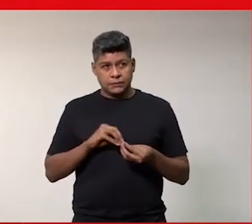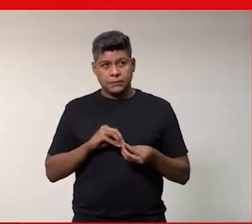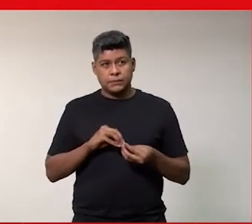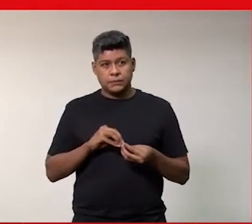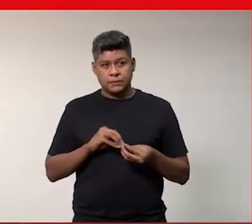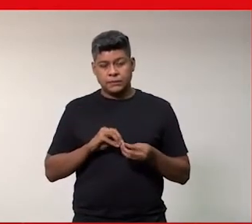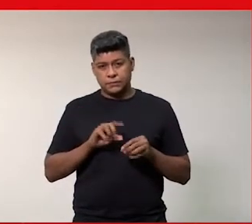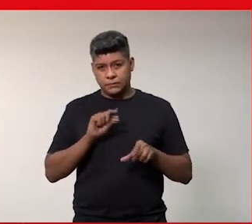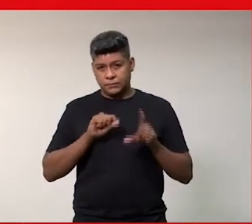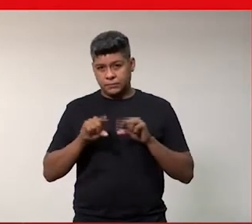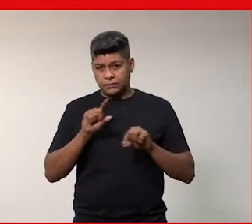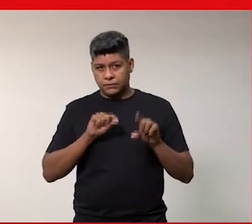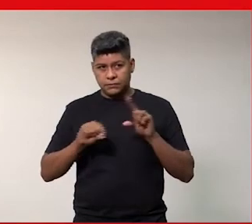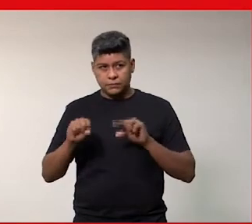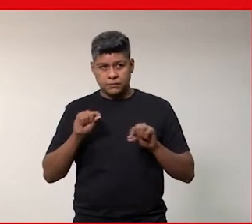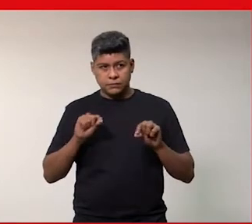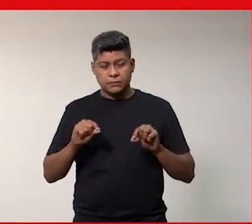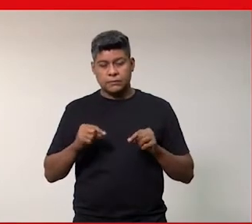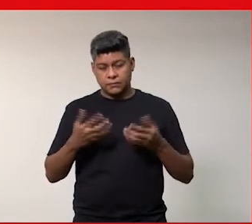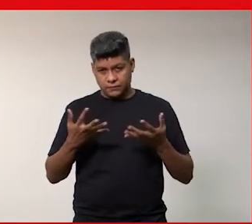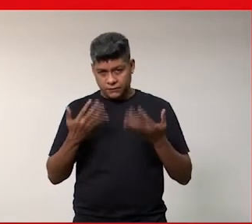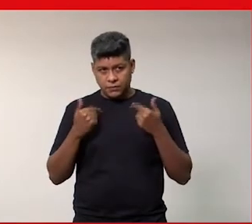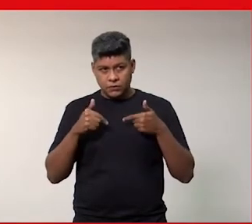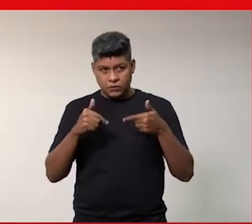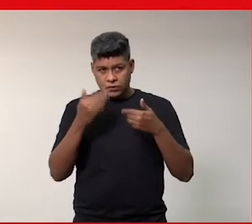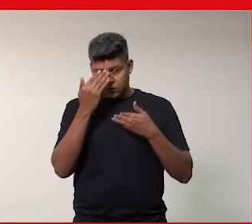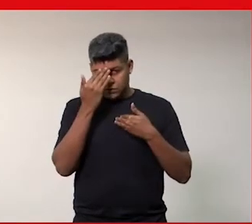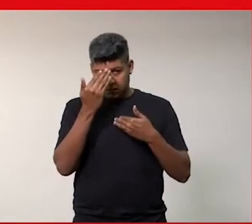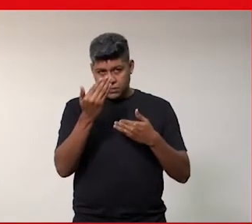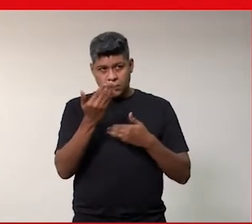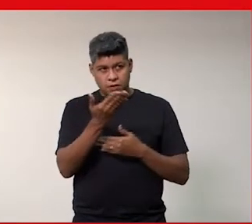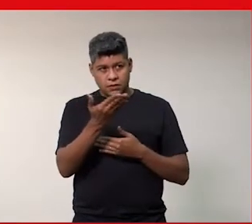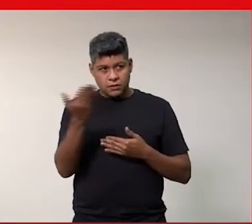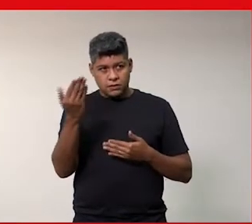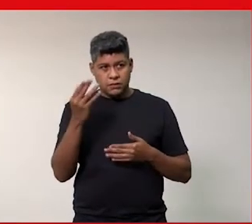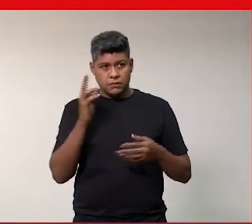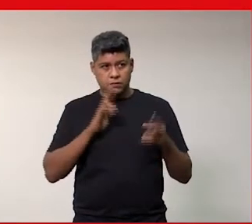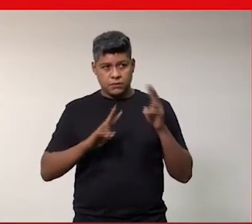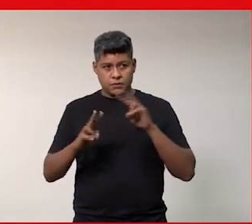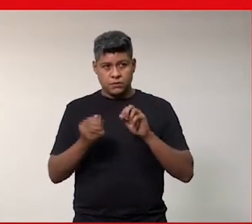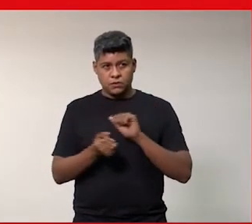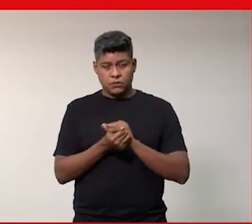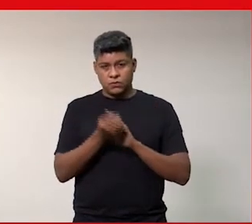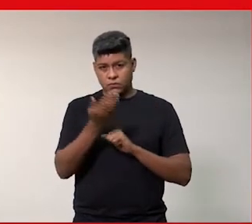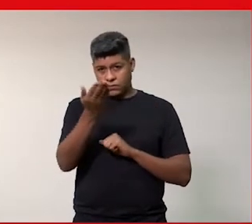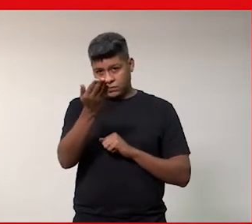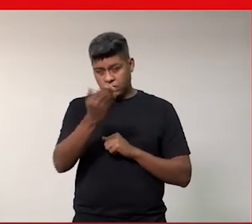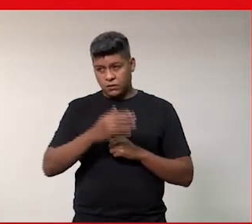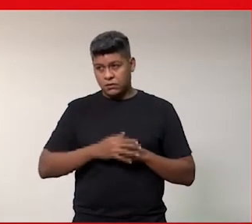distinções né então vamos lutar por isso obrigada pela oportunidade de estar aqui com vocês